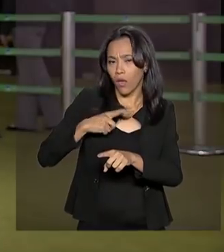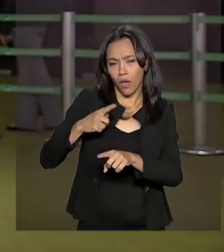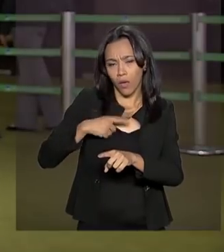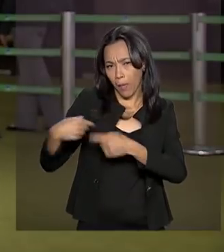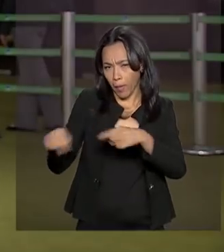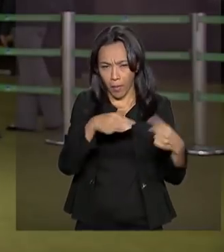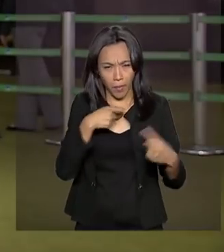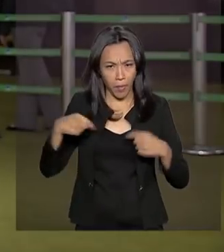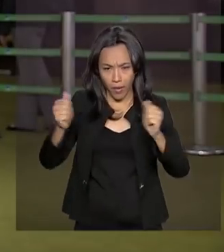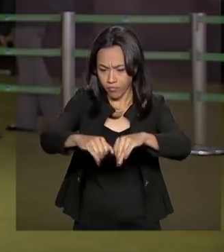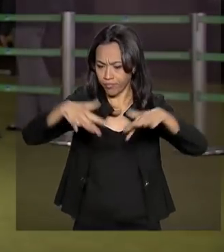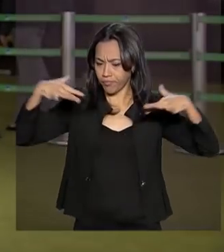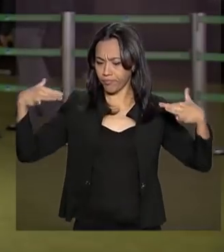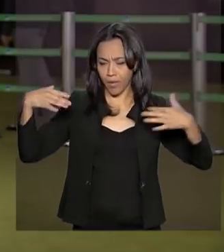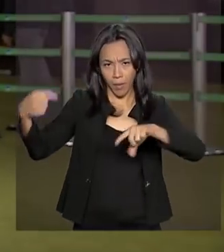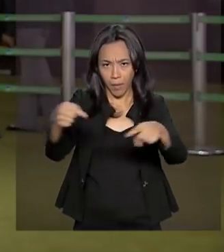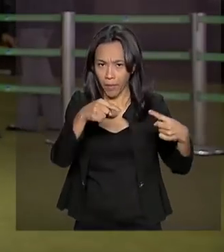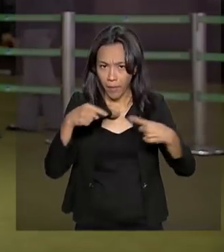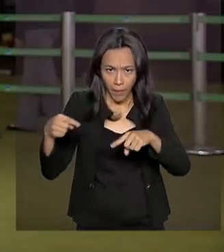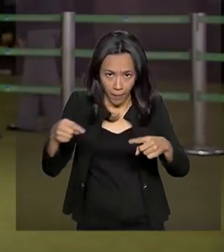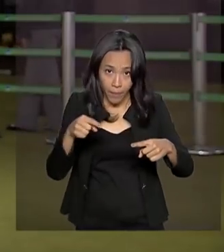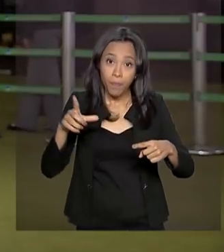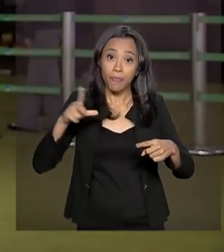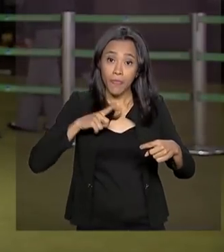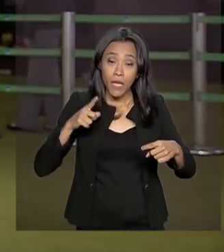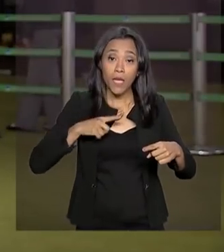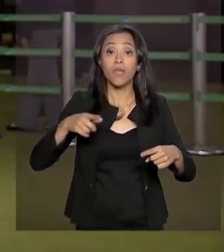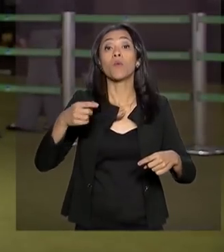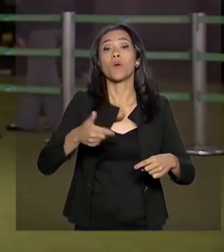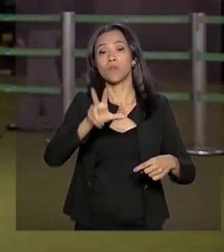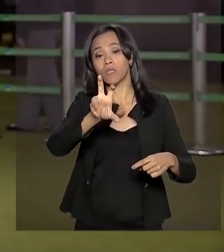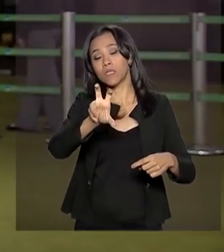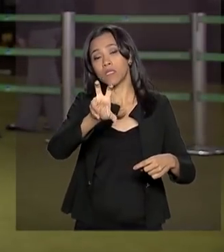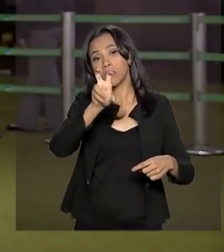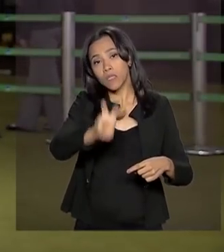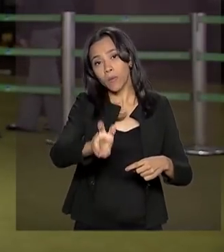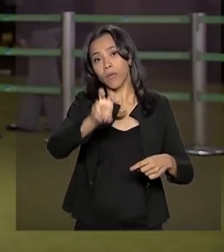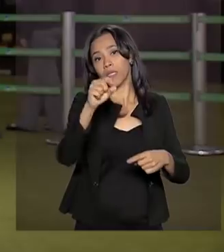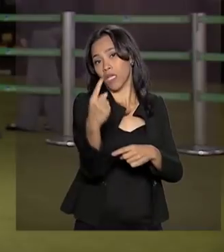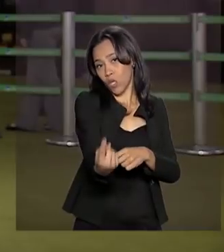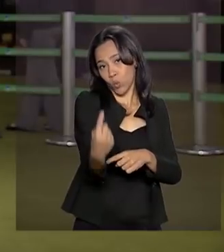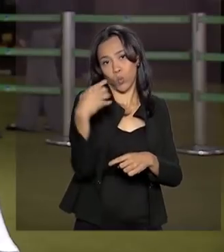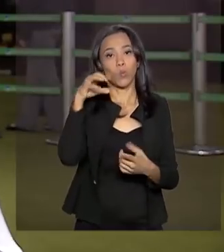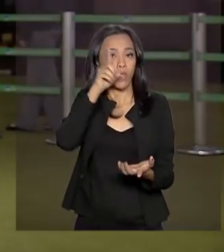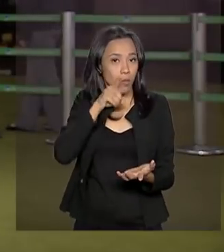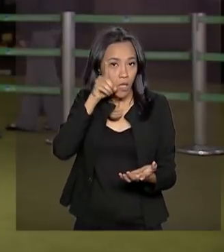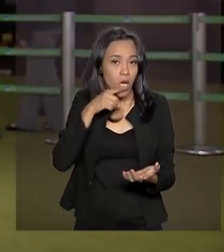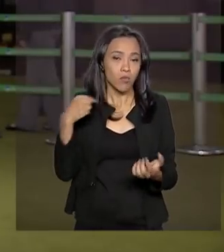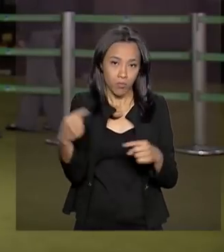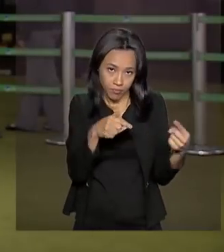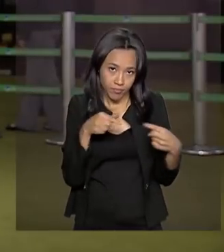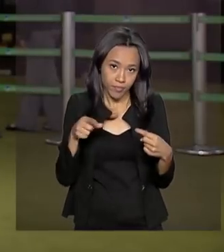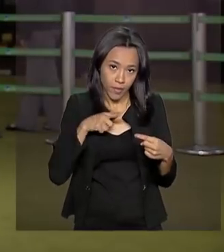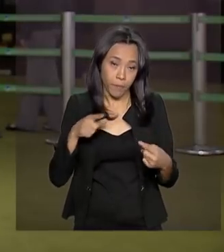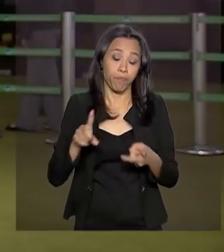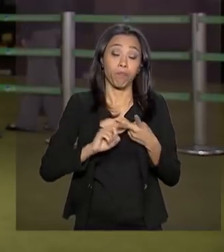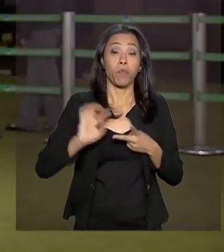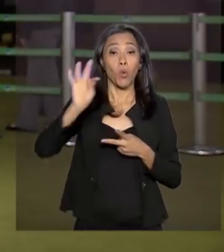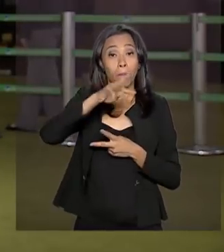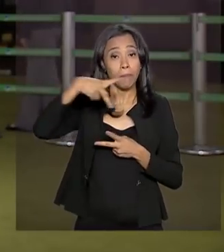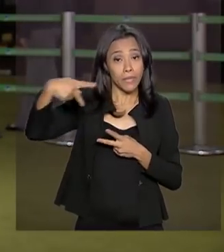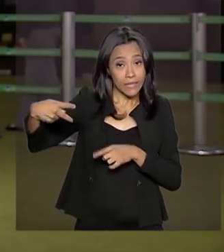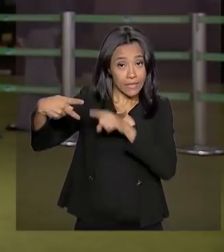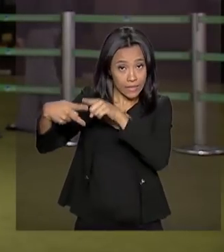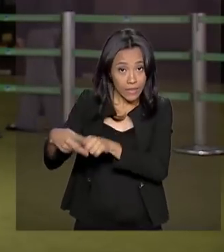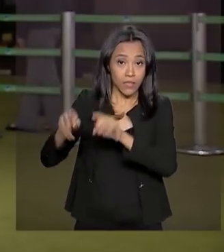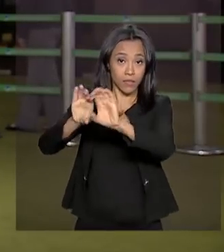de debate, seja de votação, desde que tenha a presença mínima aí de 51 parlamentares. O presidente da Comissão Especial,